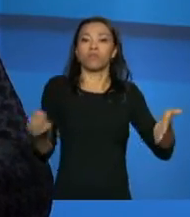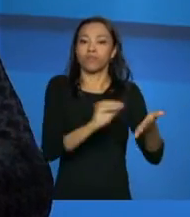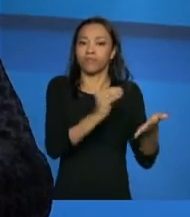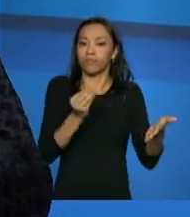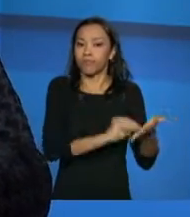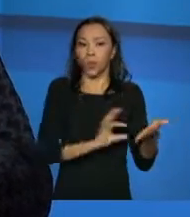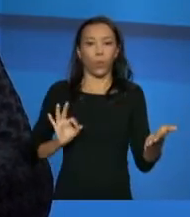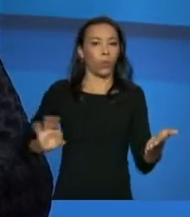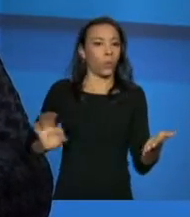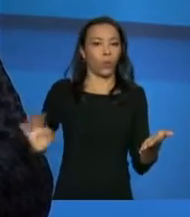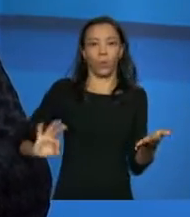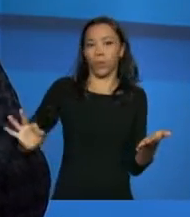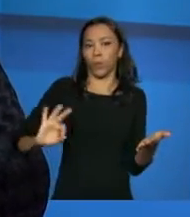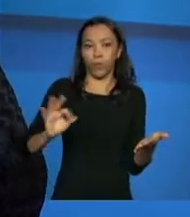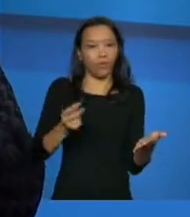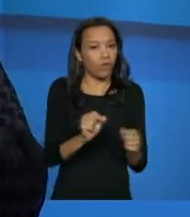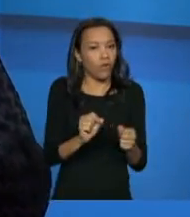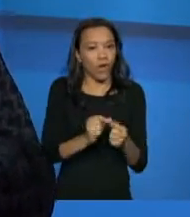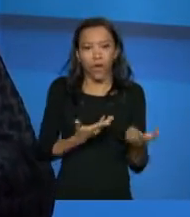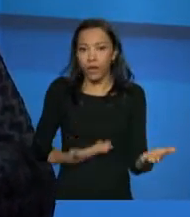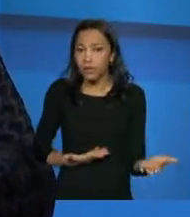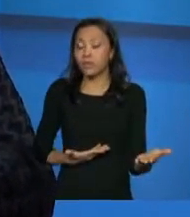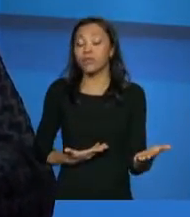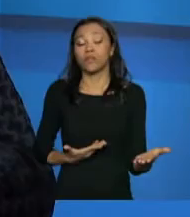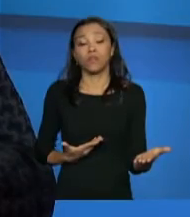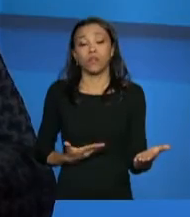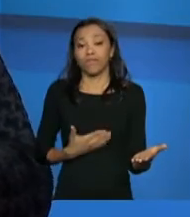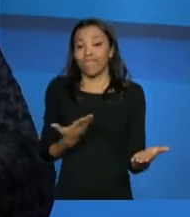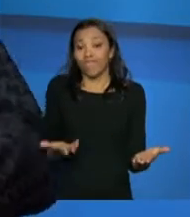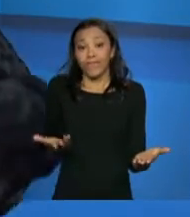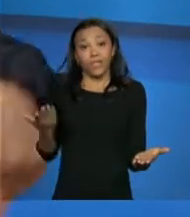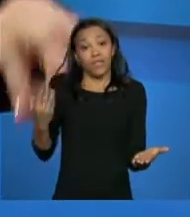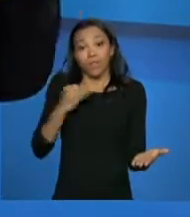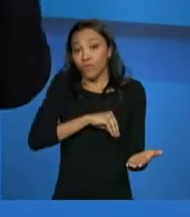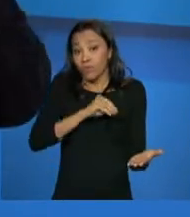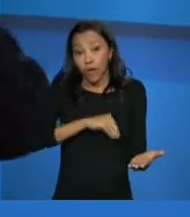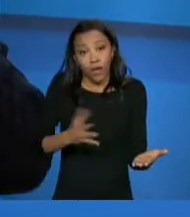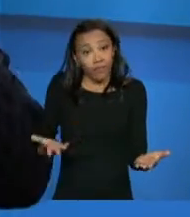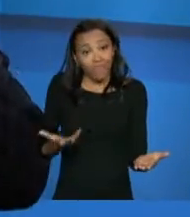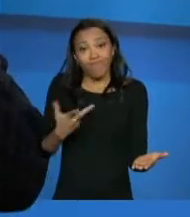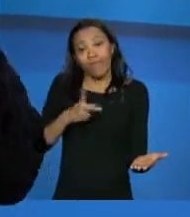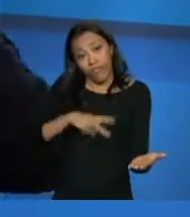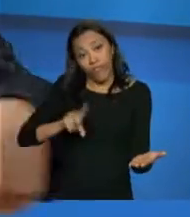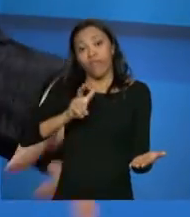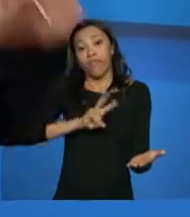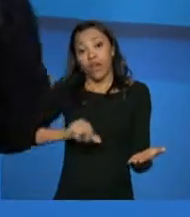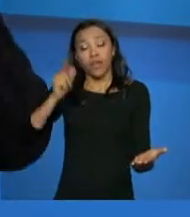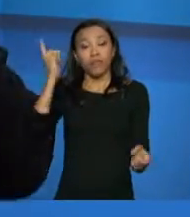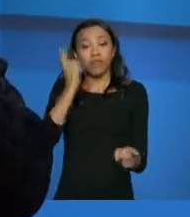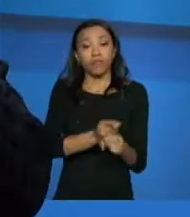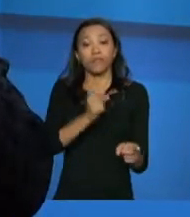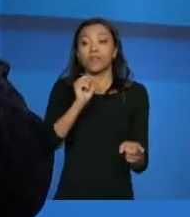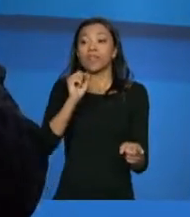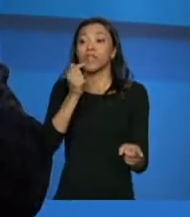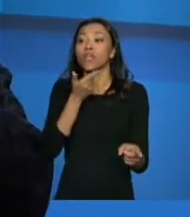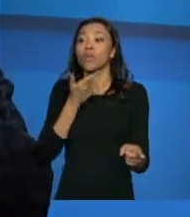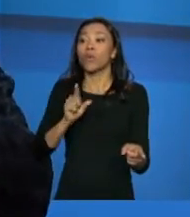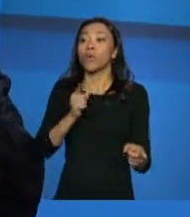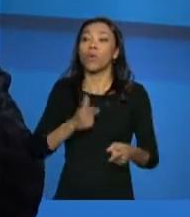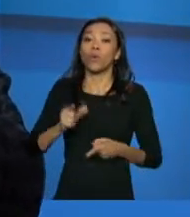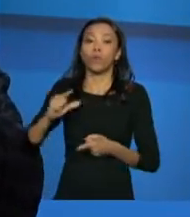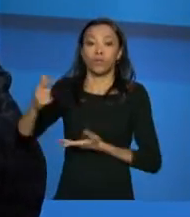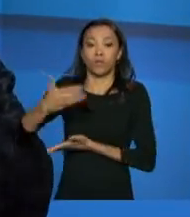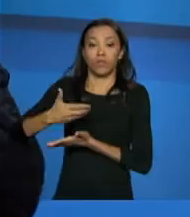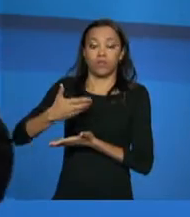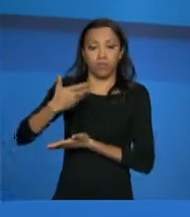atualizando, formal ou informal, não importa, não atualizando a sua renda, e nós vamos acabar encontrando eles em outras bases, e aí nós